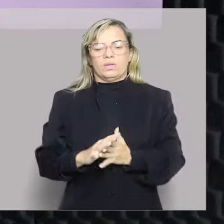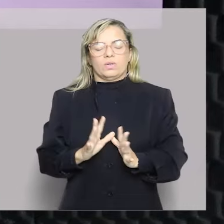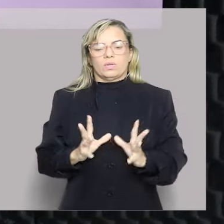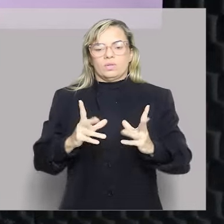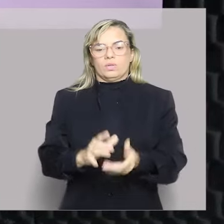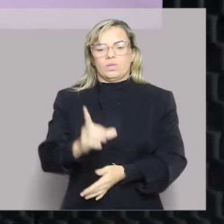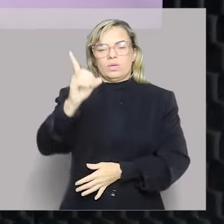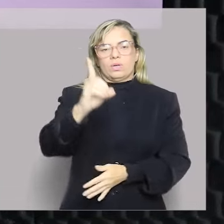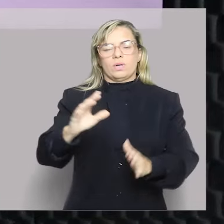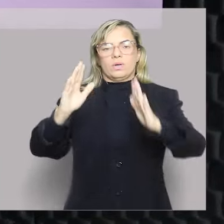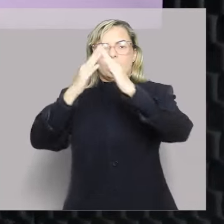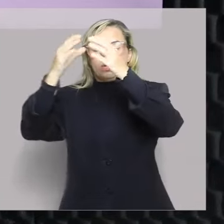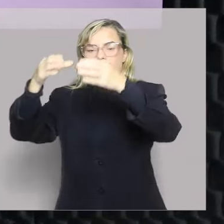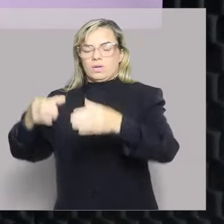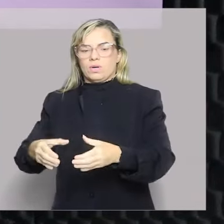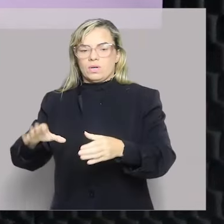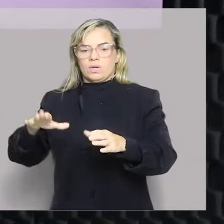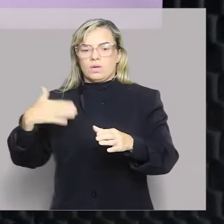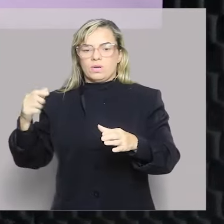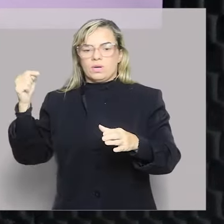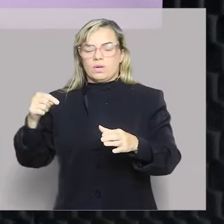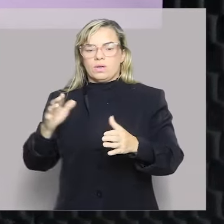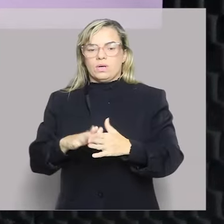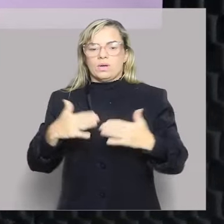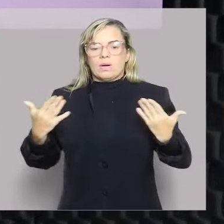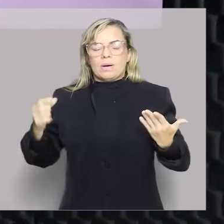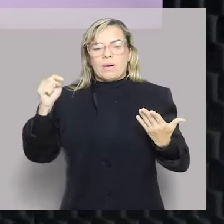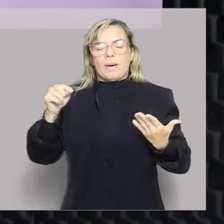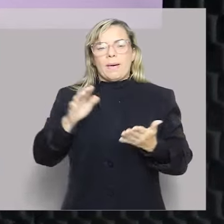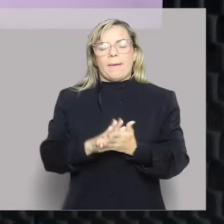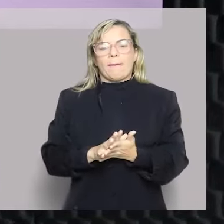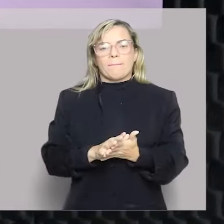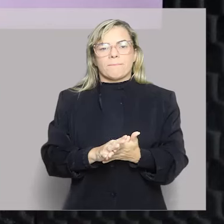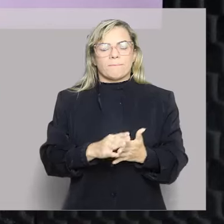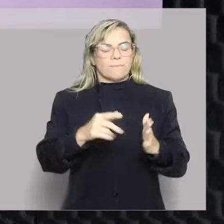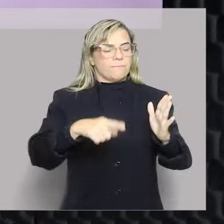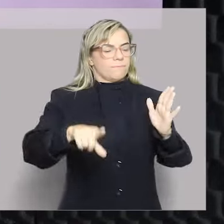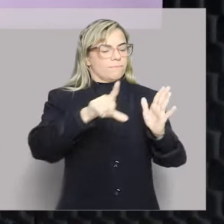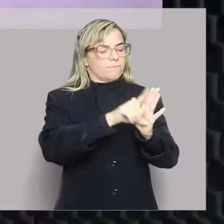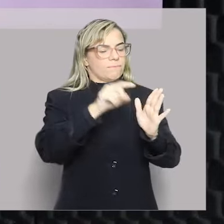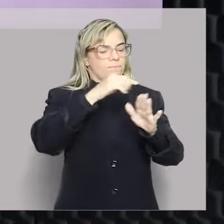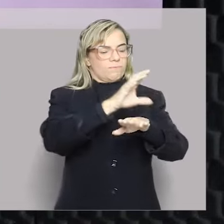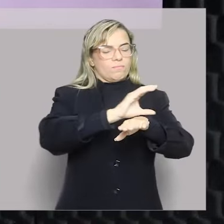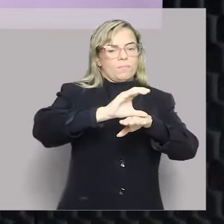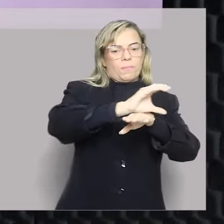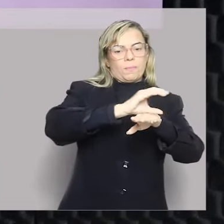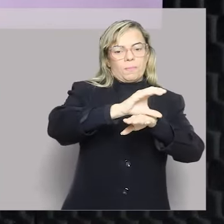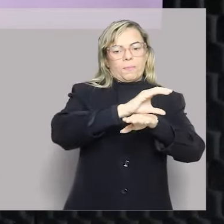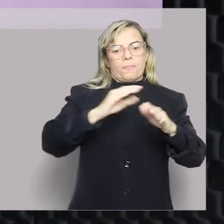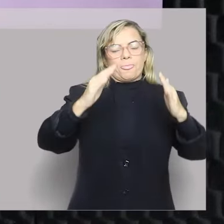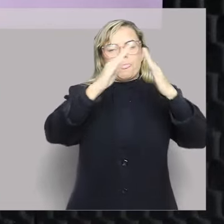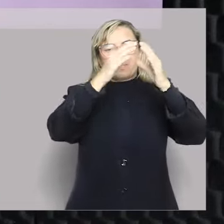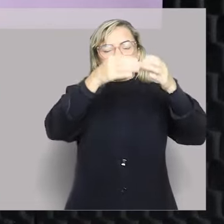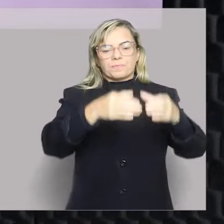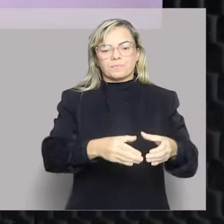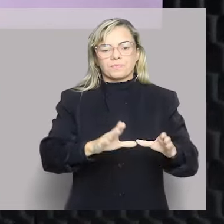direito à moradia, eu tenho direito à moradia, previsto na Constituição. Todo mundo tem direito, portanto, é uma casa.